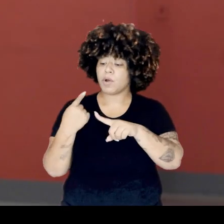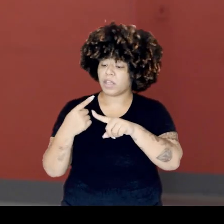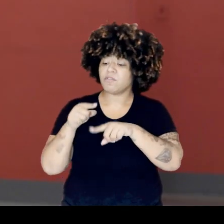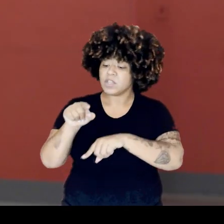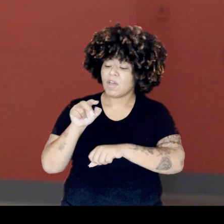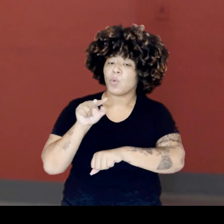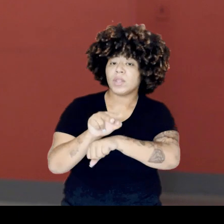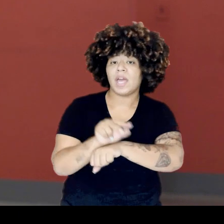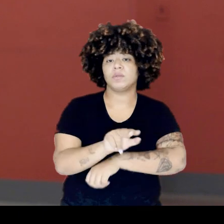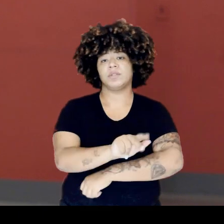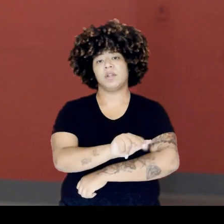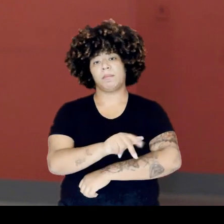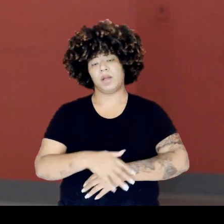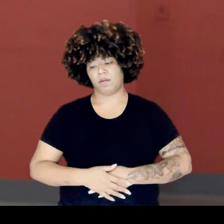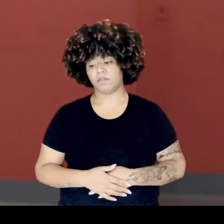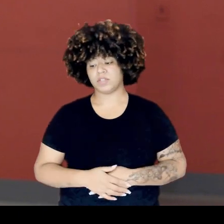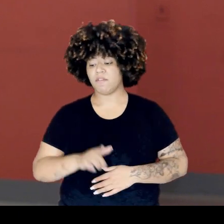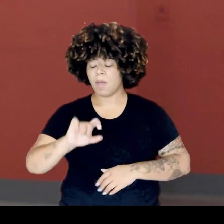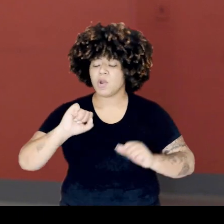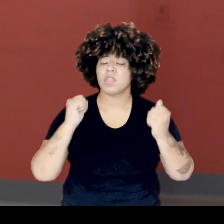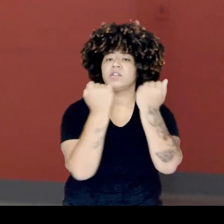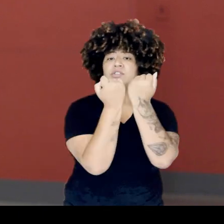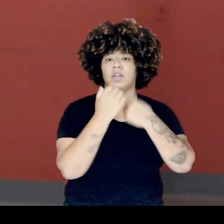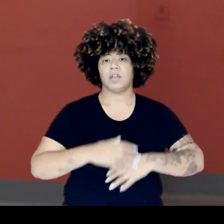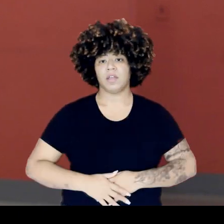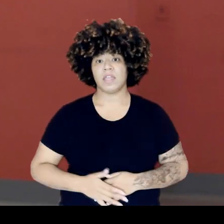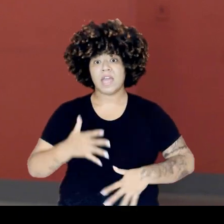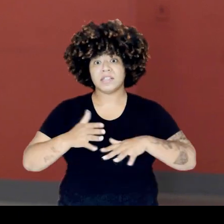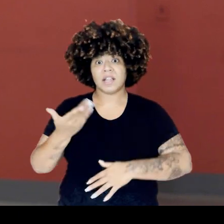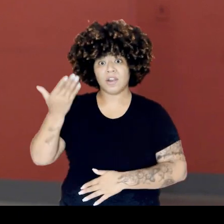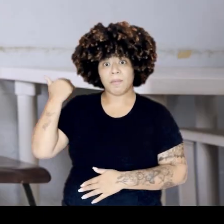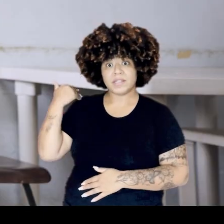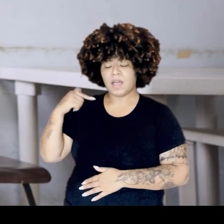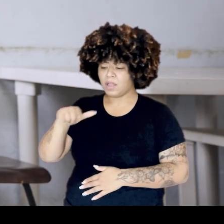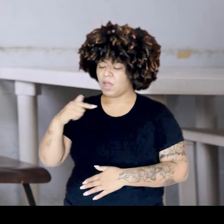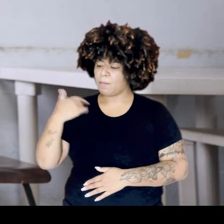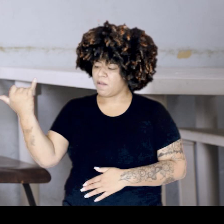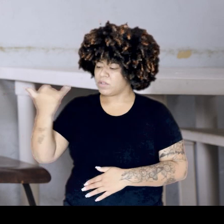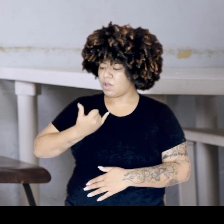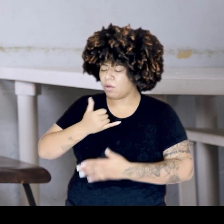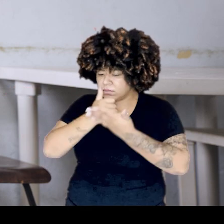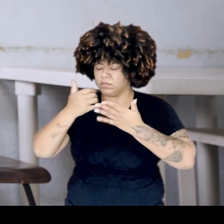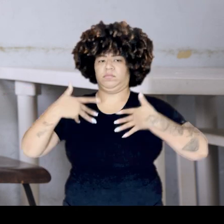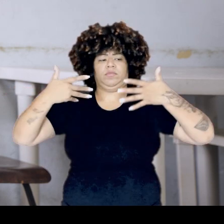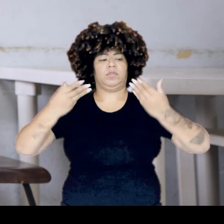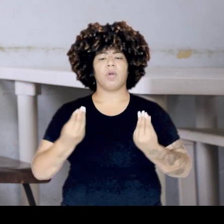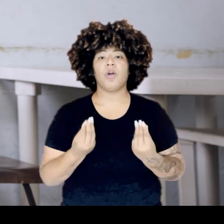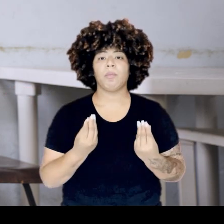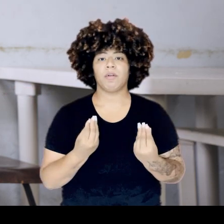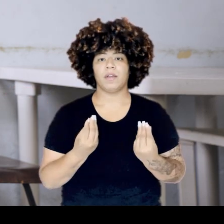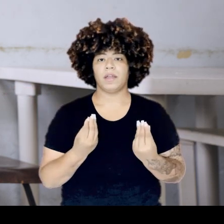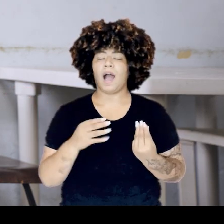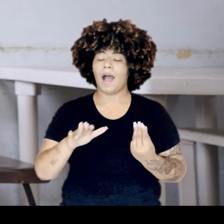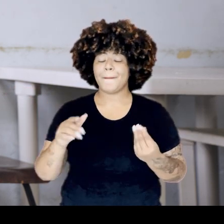E ela fala um dia, pequena ainda, eu vou ser advogada, eu vou defender, sim. Então, esses sonhos